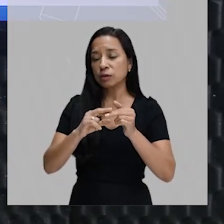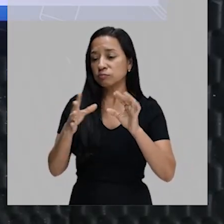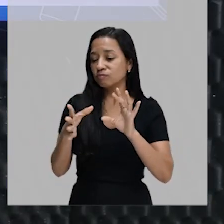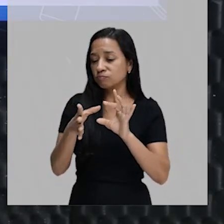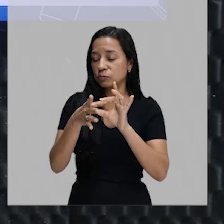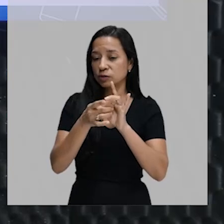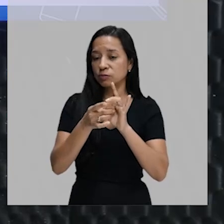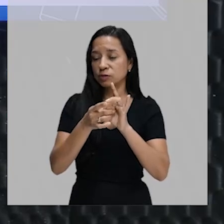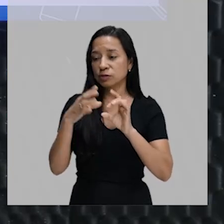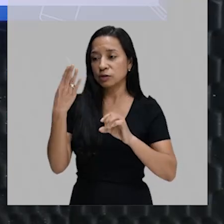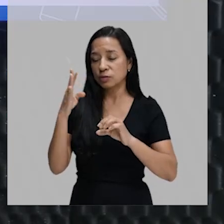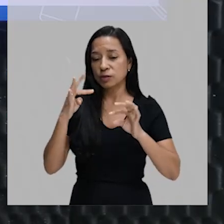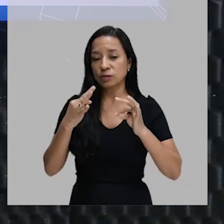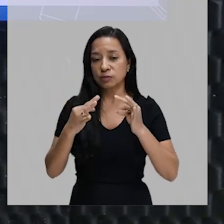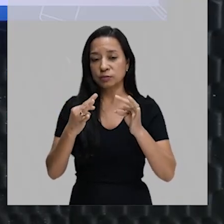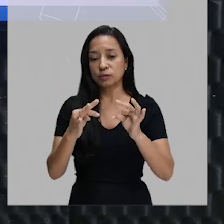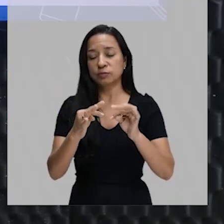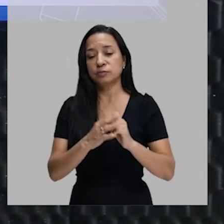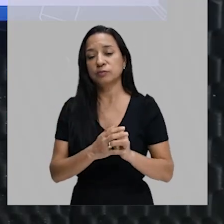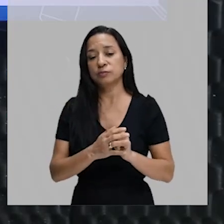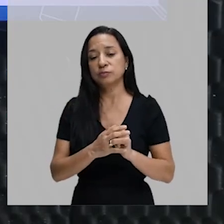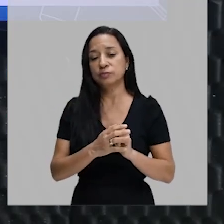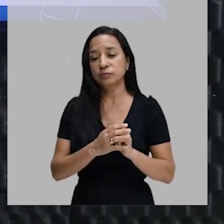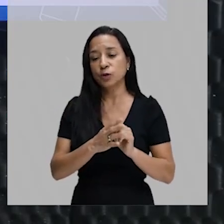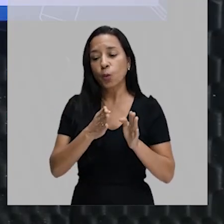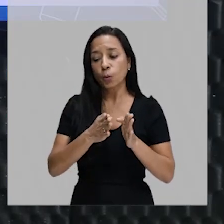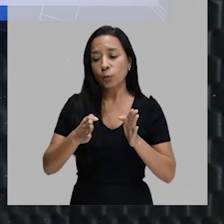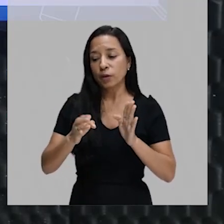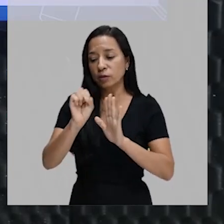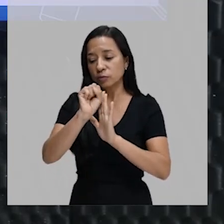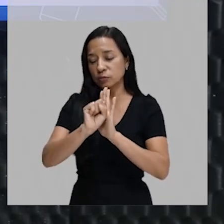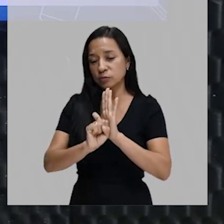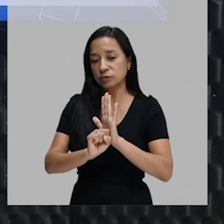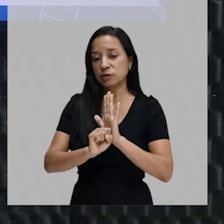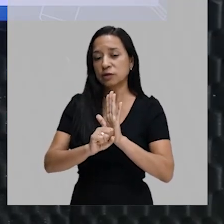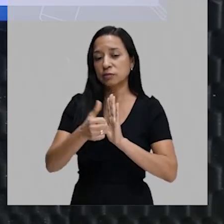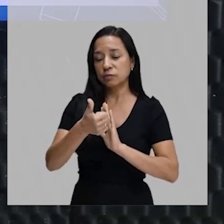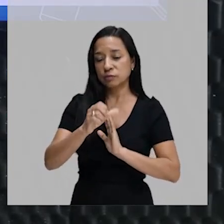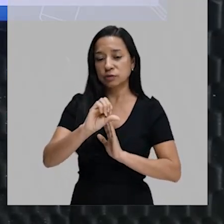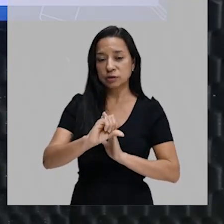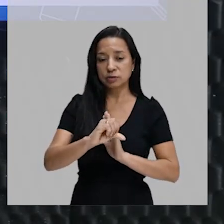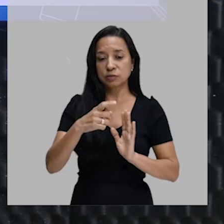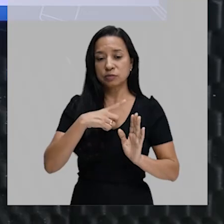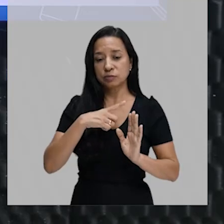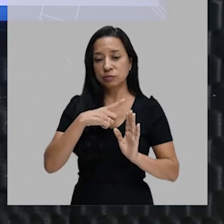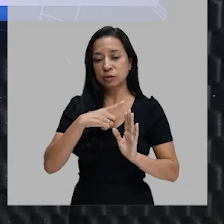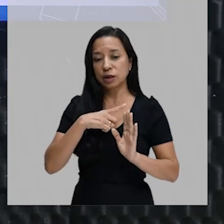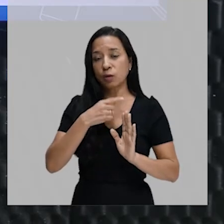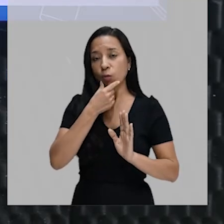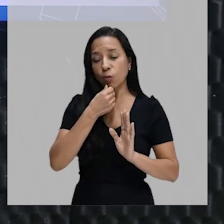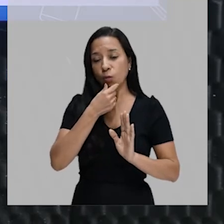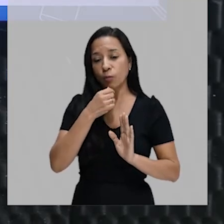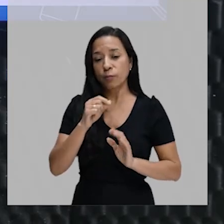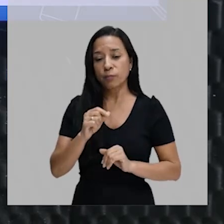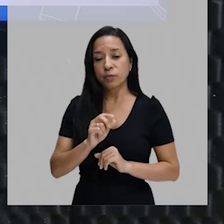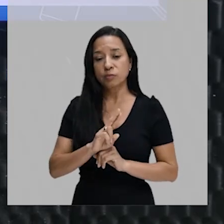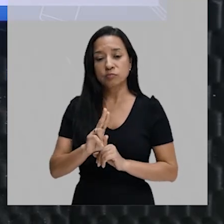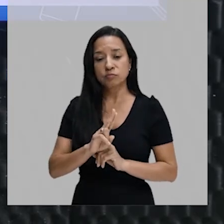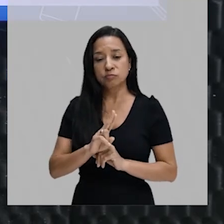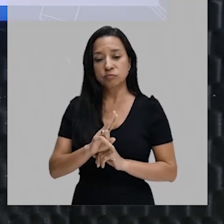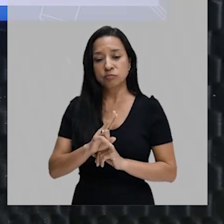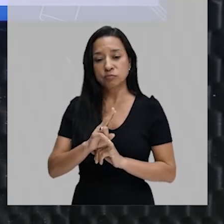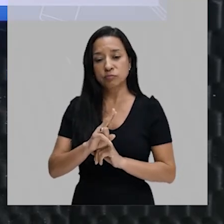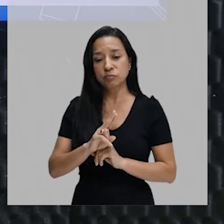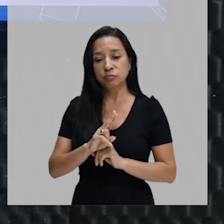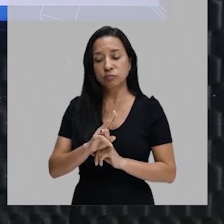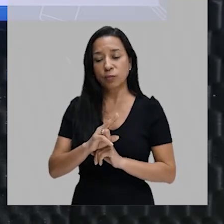Então você sabe que em meados do século XIX, nós tivemos esse cara aqui, o Gregor Mendel, o pai da genética, ele